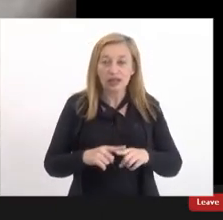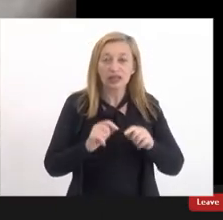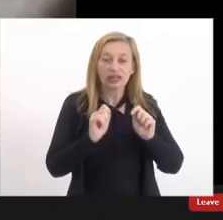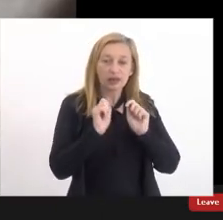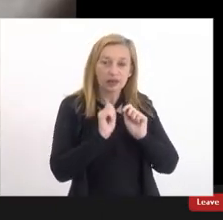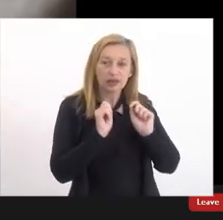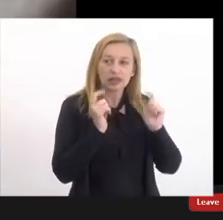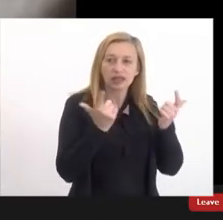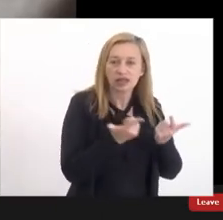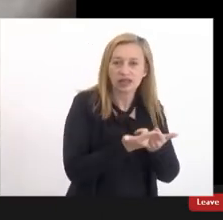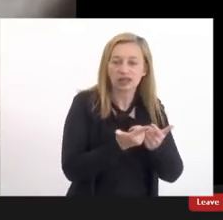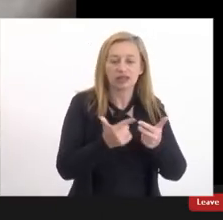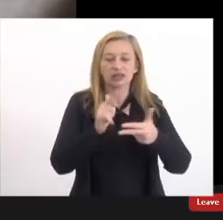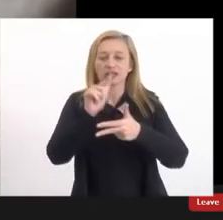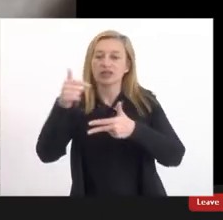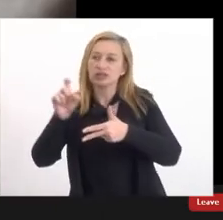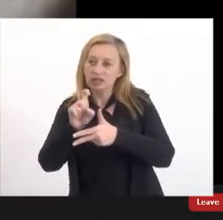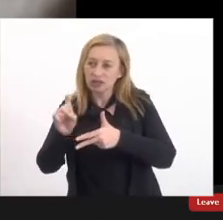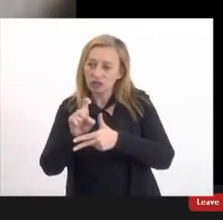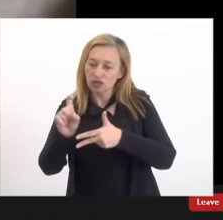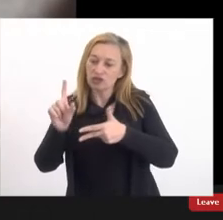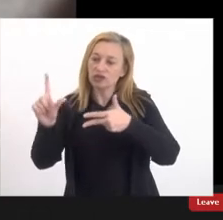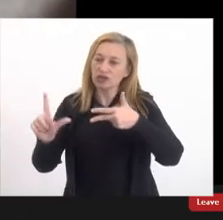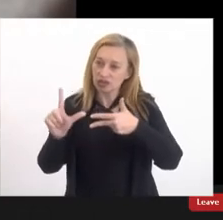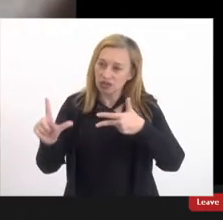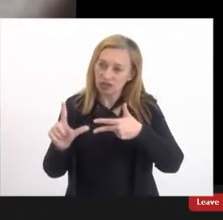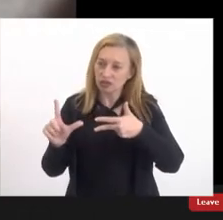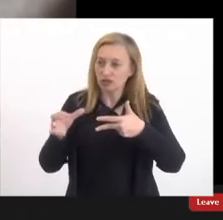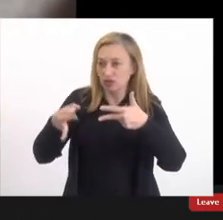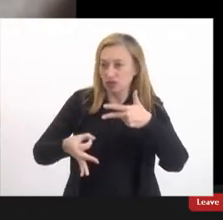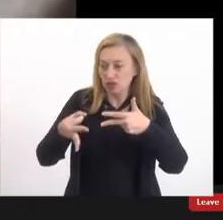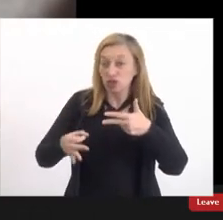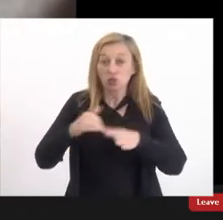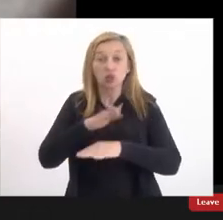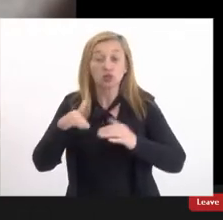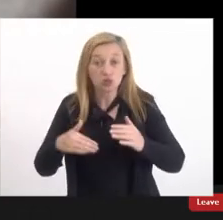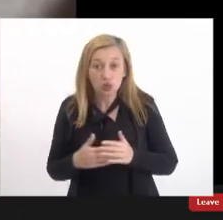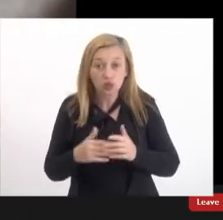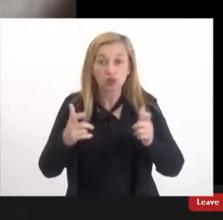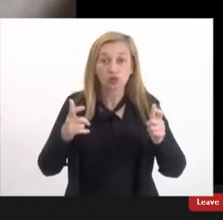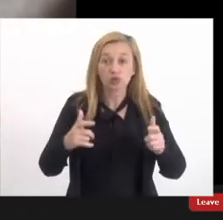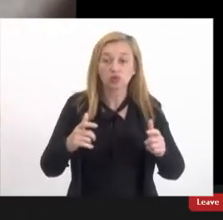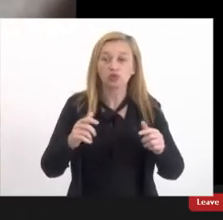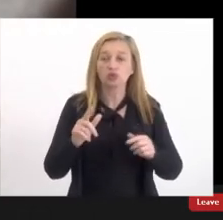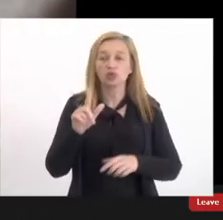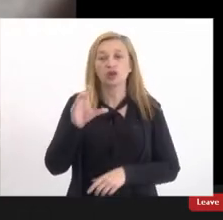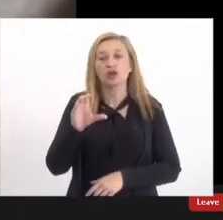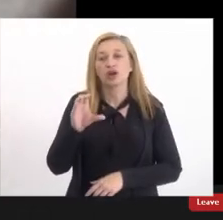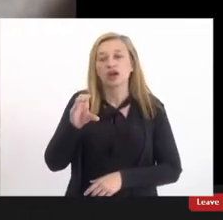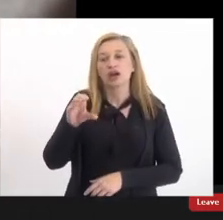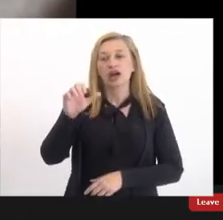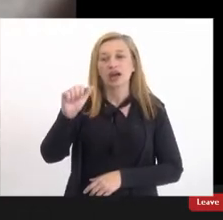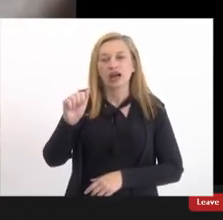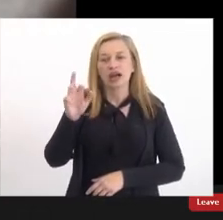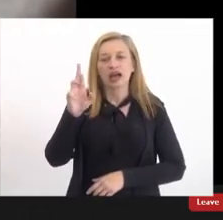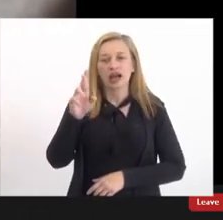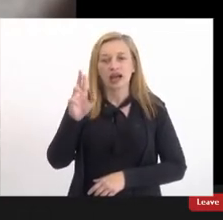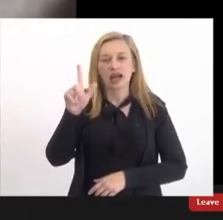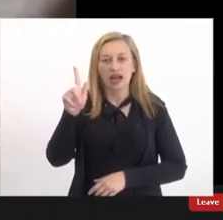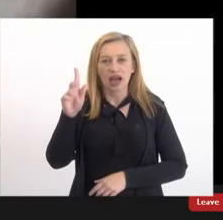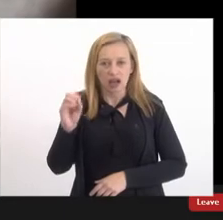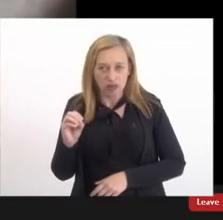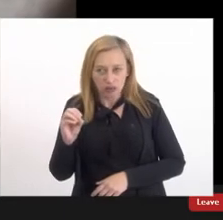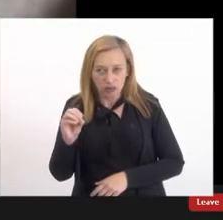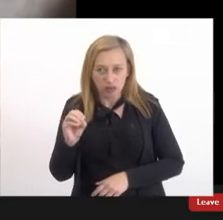nem do executivo nem nos cargos todos os cargos de poder isso também se traduz no